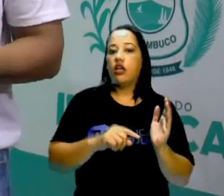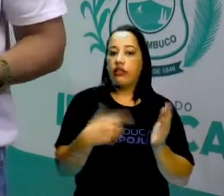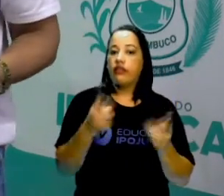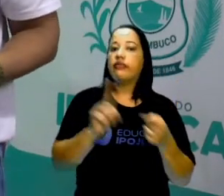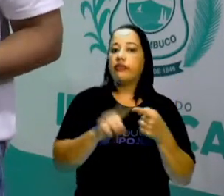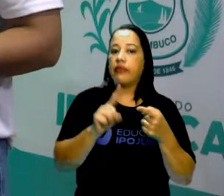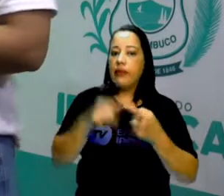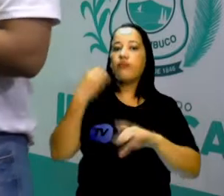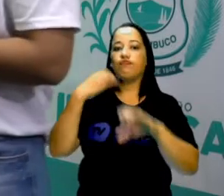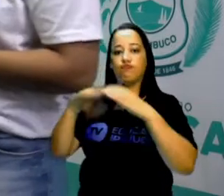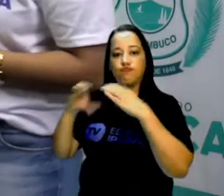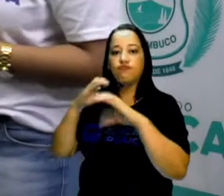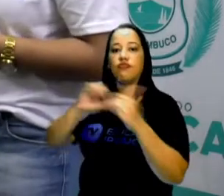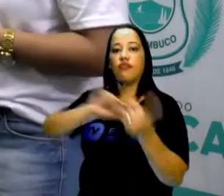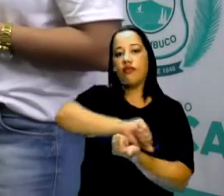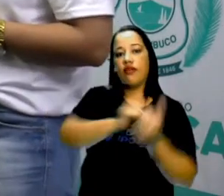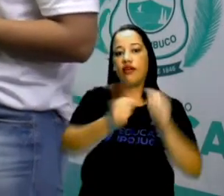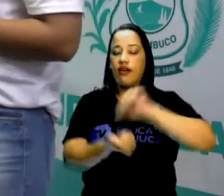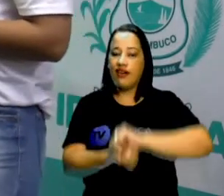as cantorias.